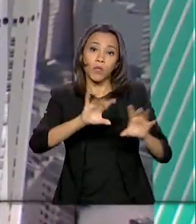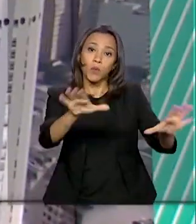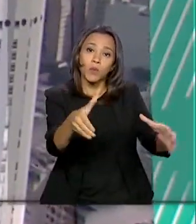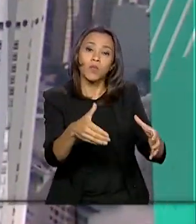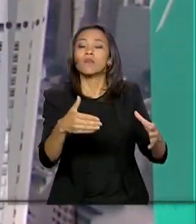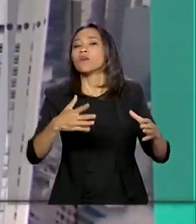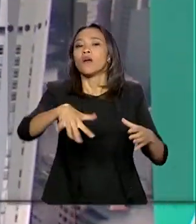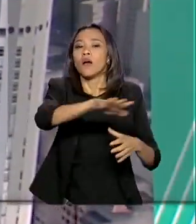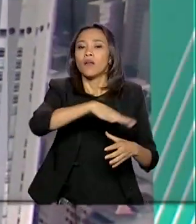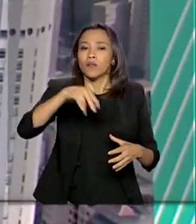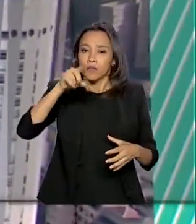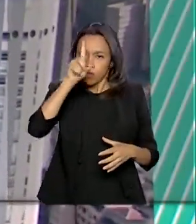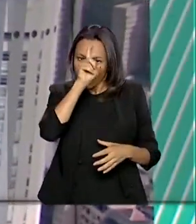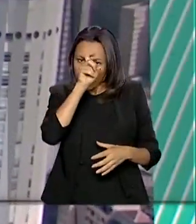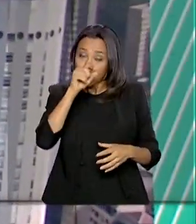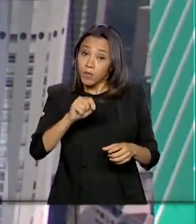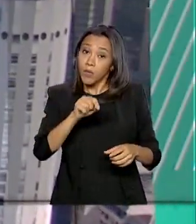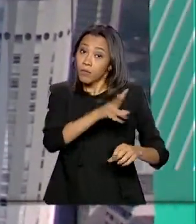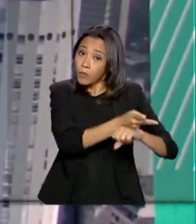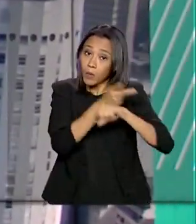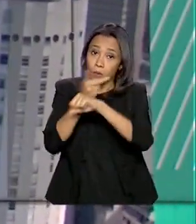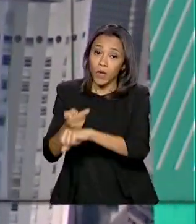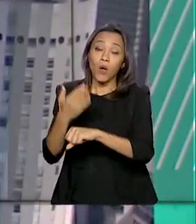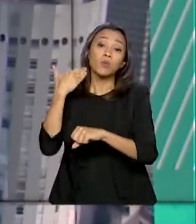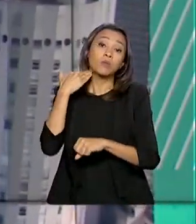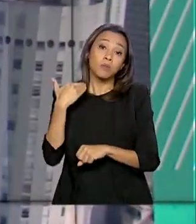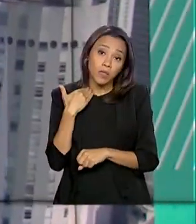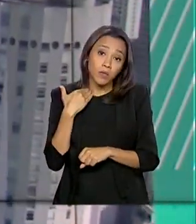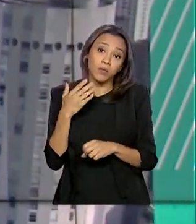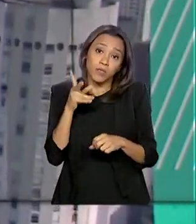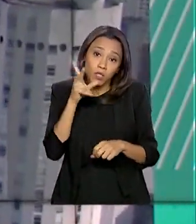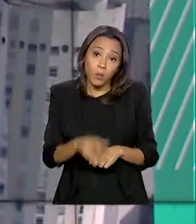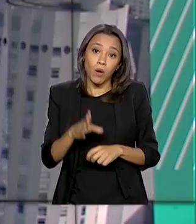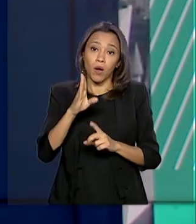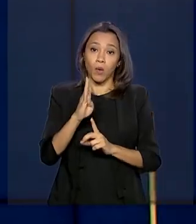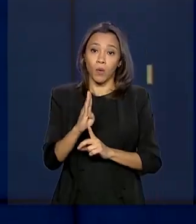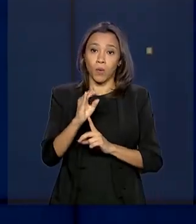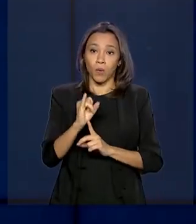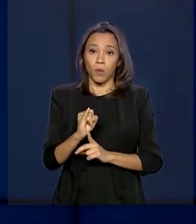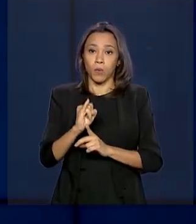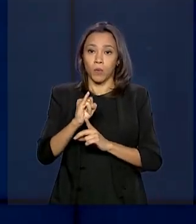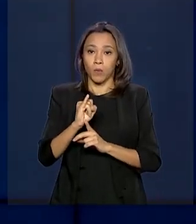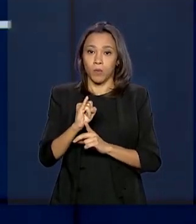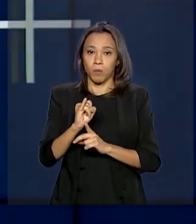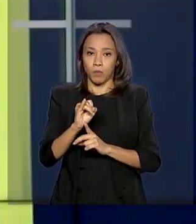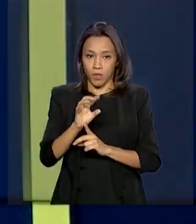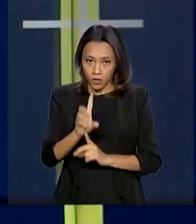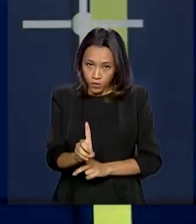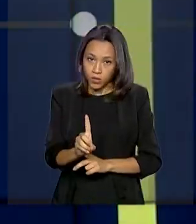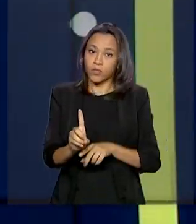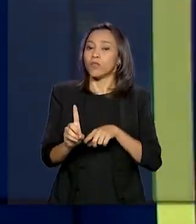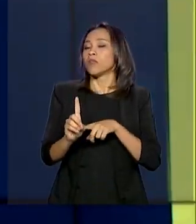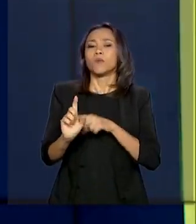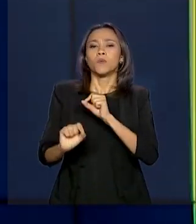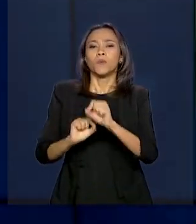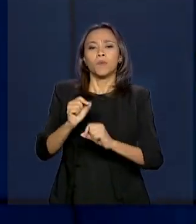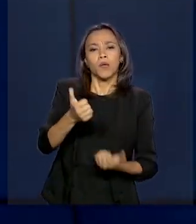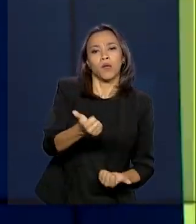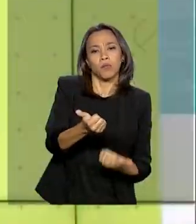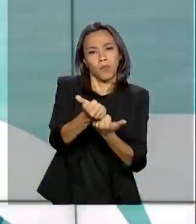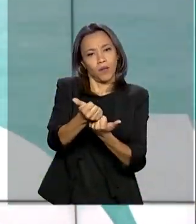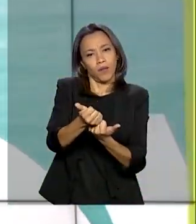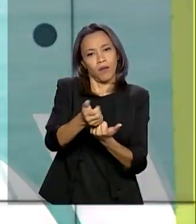países decidiram ainda recorrer aos bancos regionais, como o BID, Banco Interamericano de Desenvolvimento, para auxílio